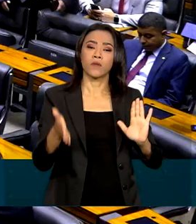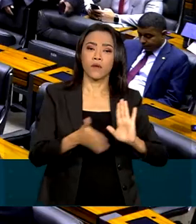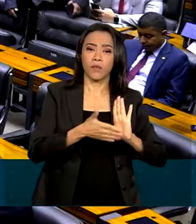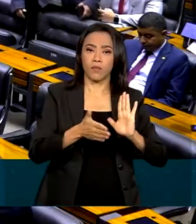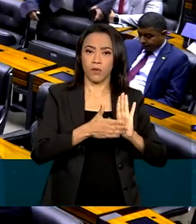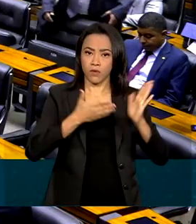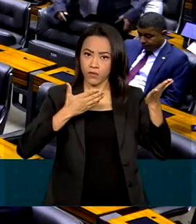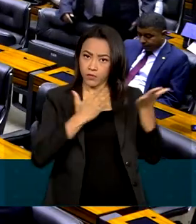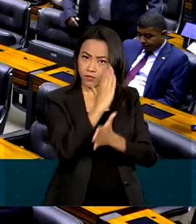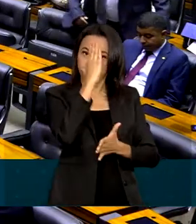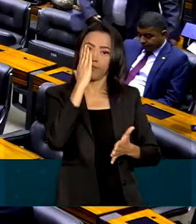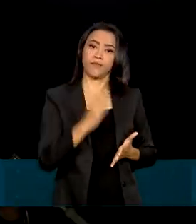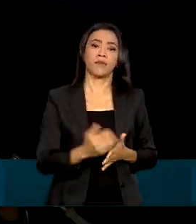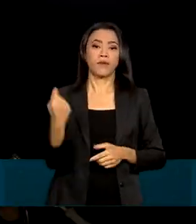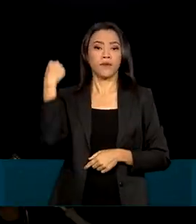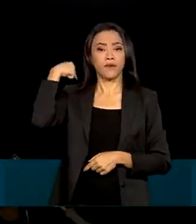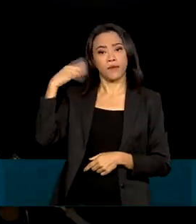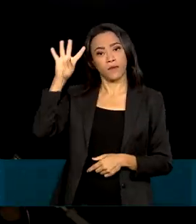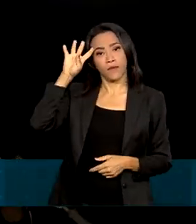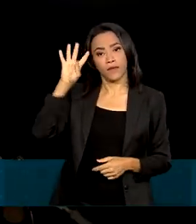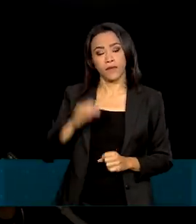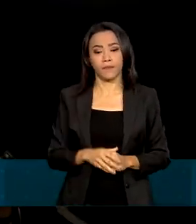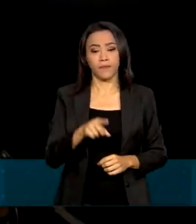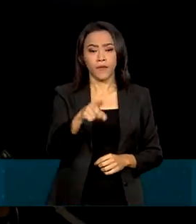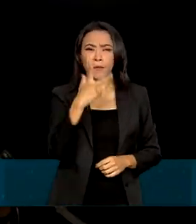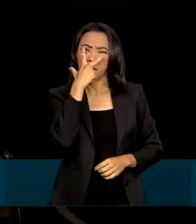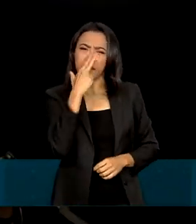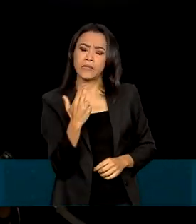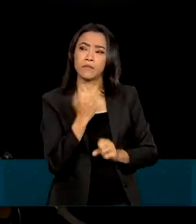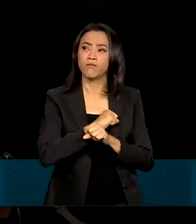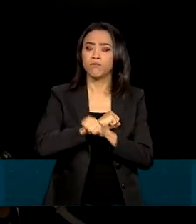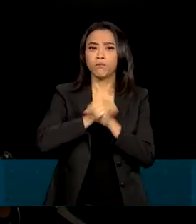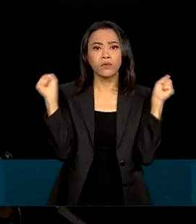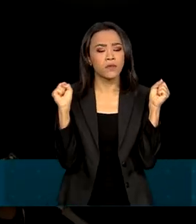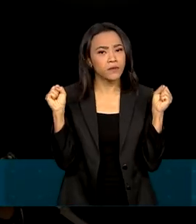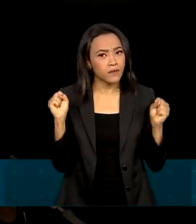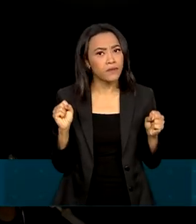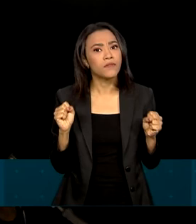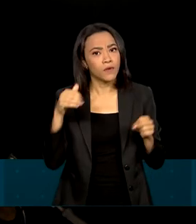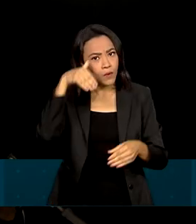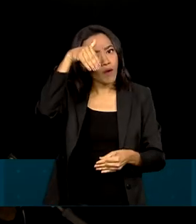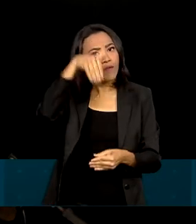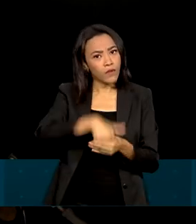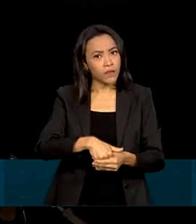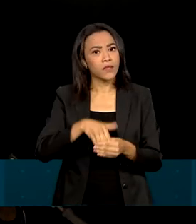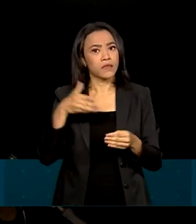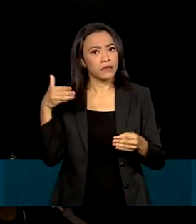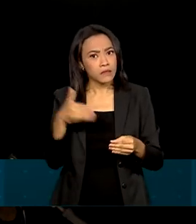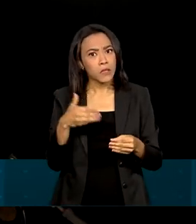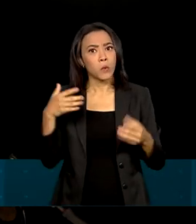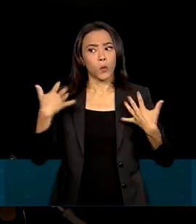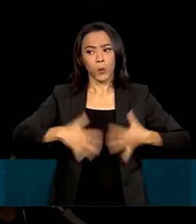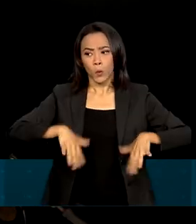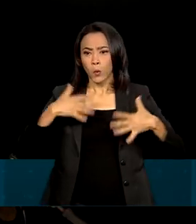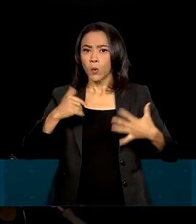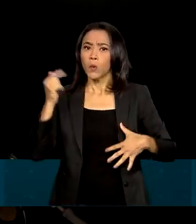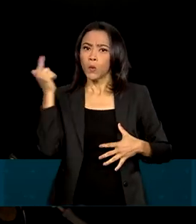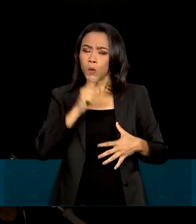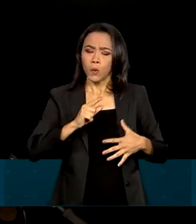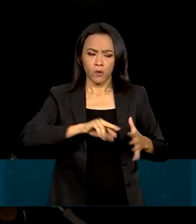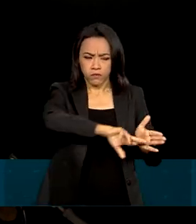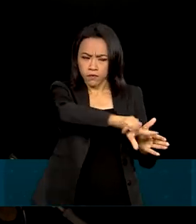Transição na quarta-feira. O que parecia impossível aconteceu com a votação expressiva. Muitos